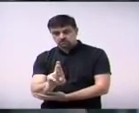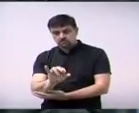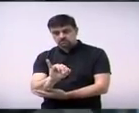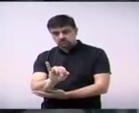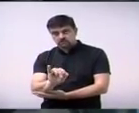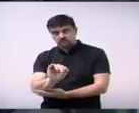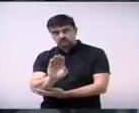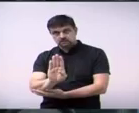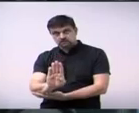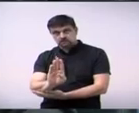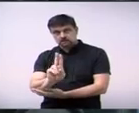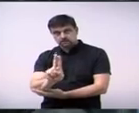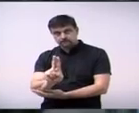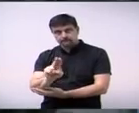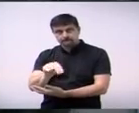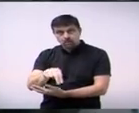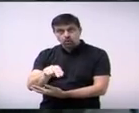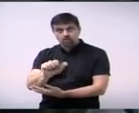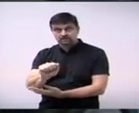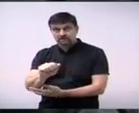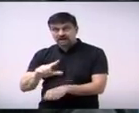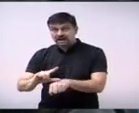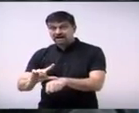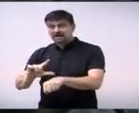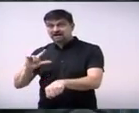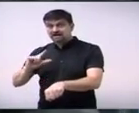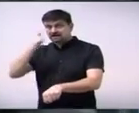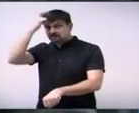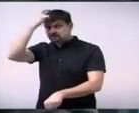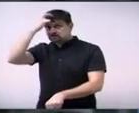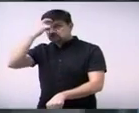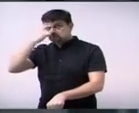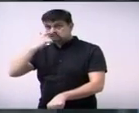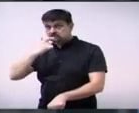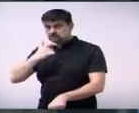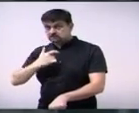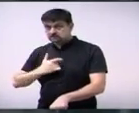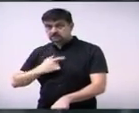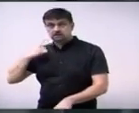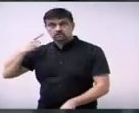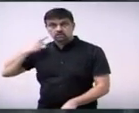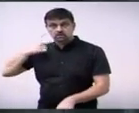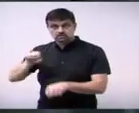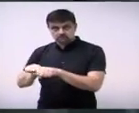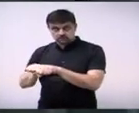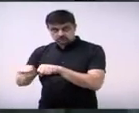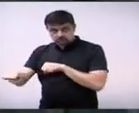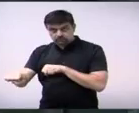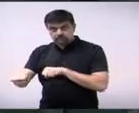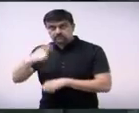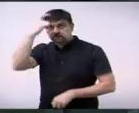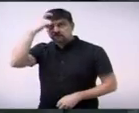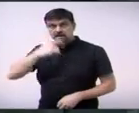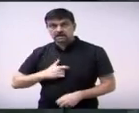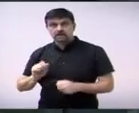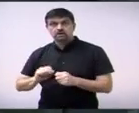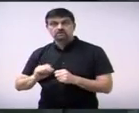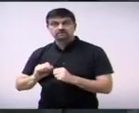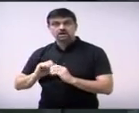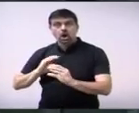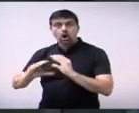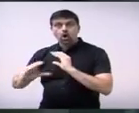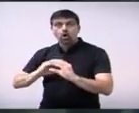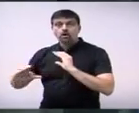eu antes de me formar em direito sou formado em comunicação social